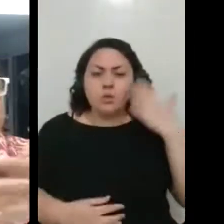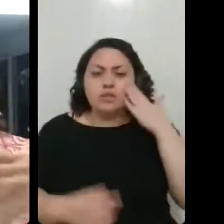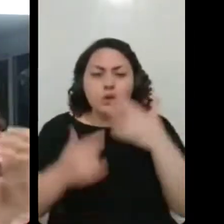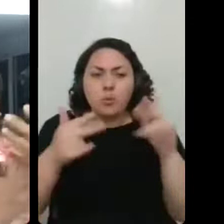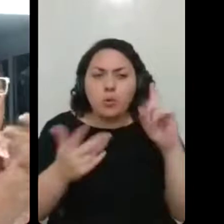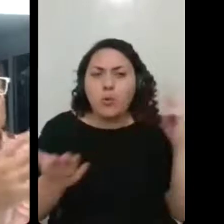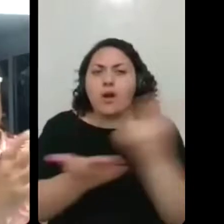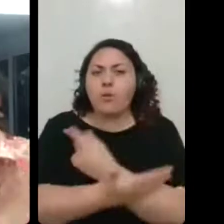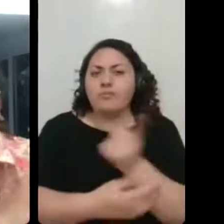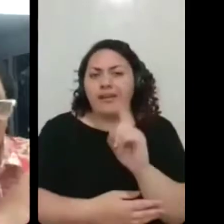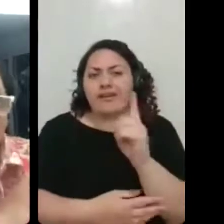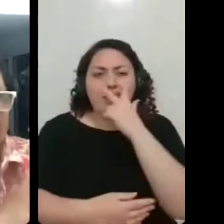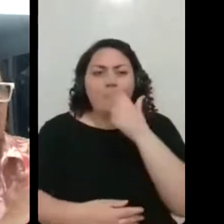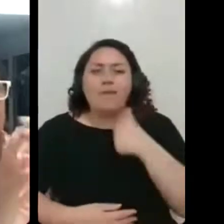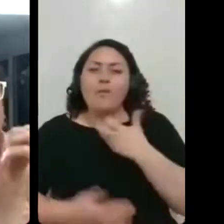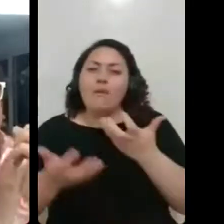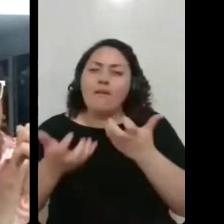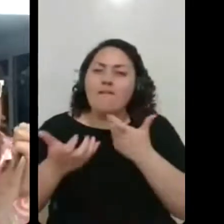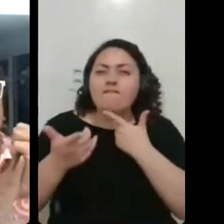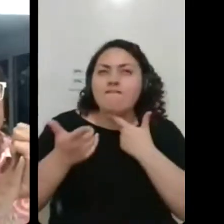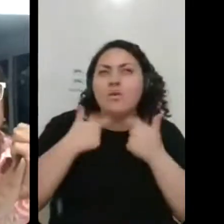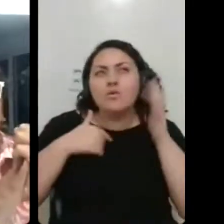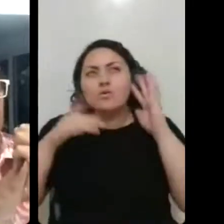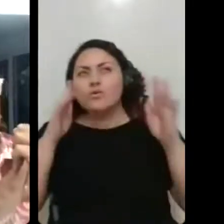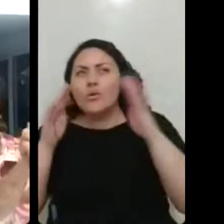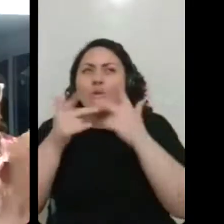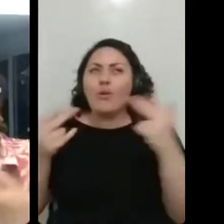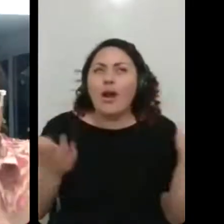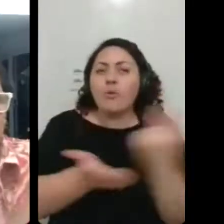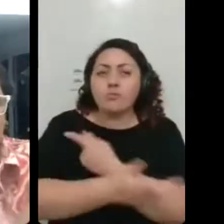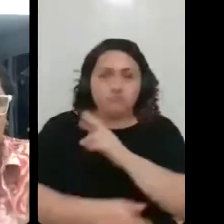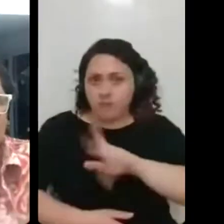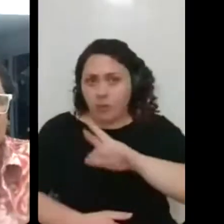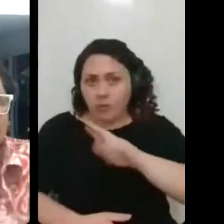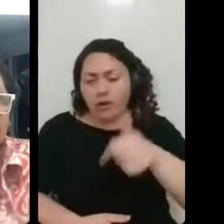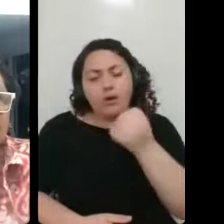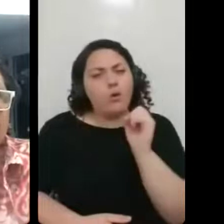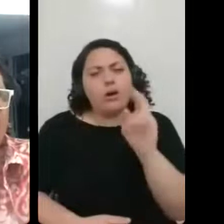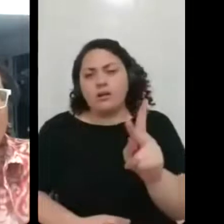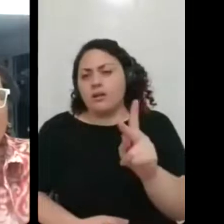forma como eu gostaria que hoje estivesse acontecendo, eu não tô deixando